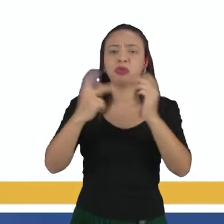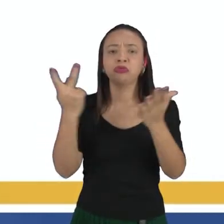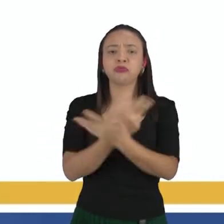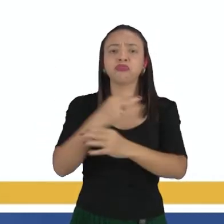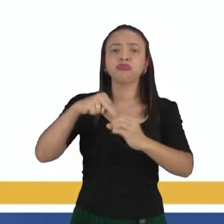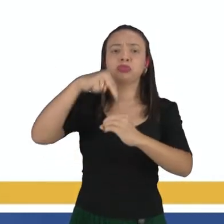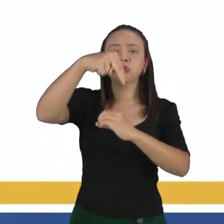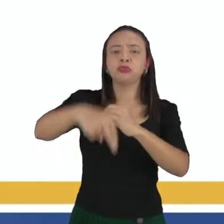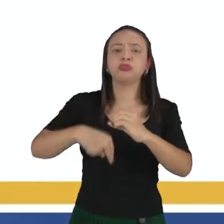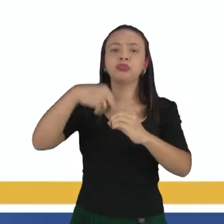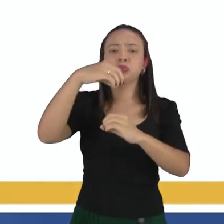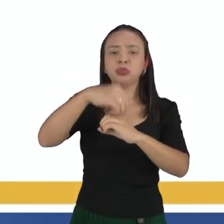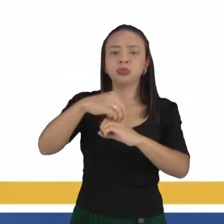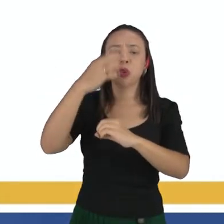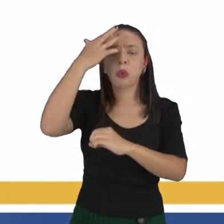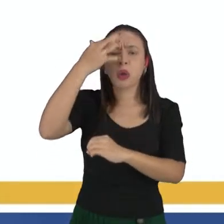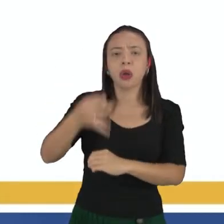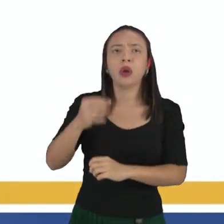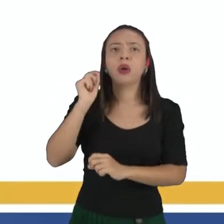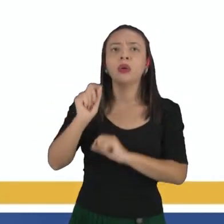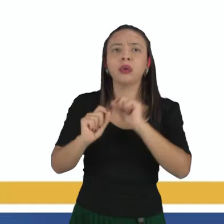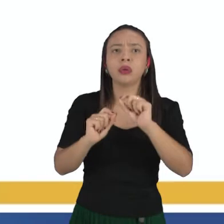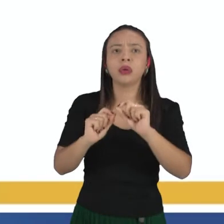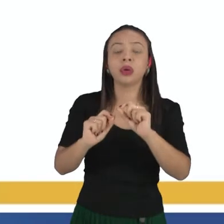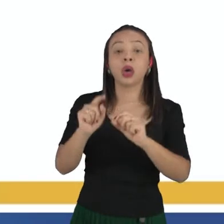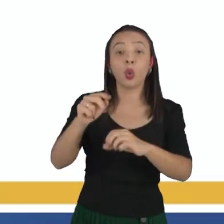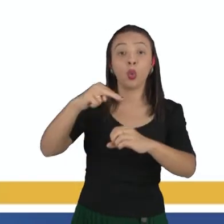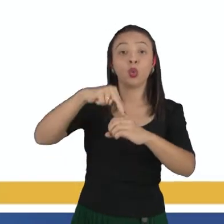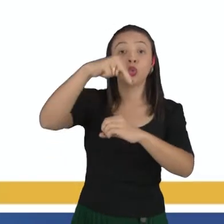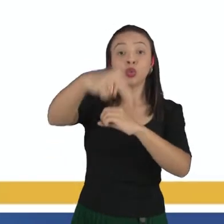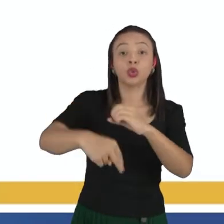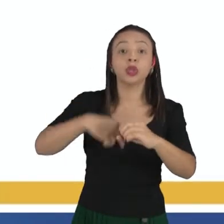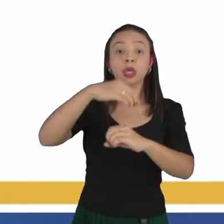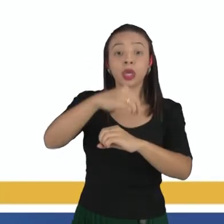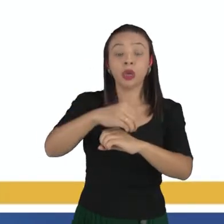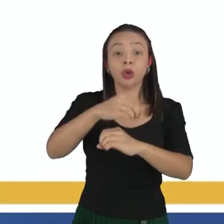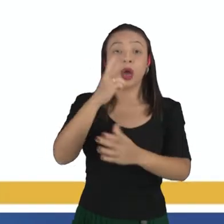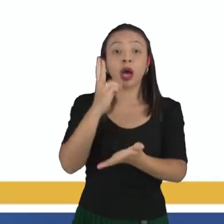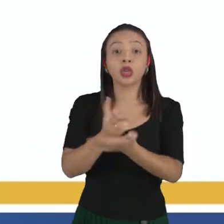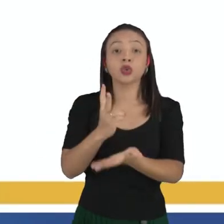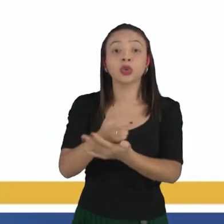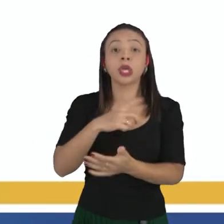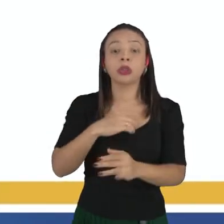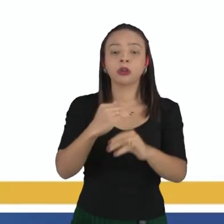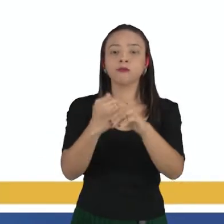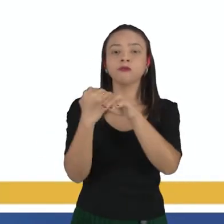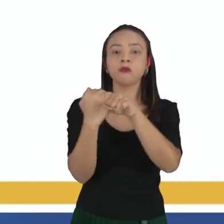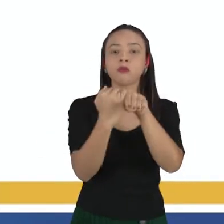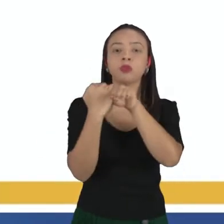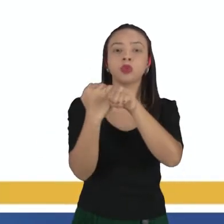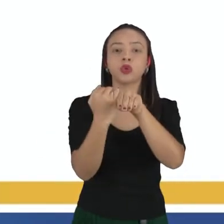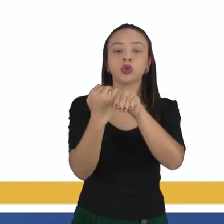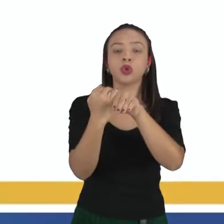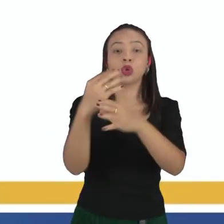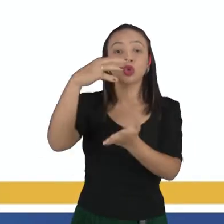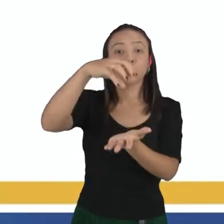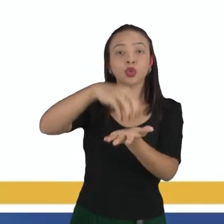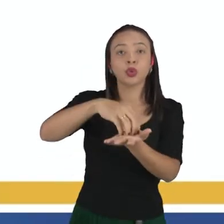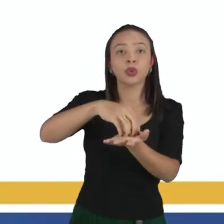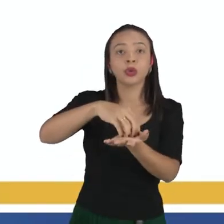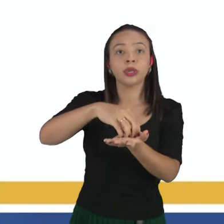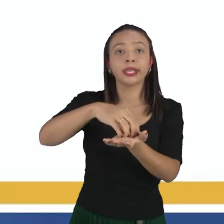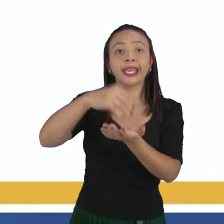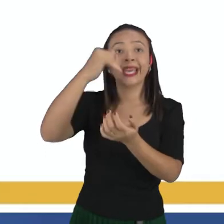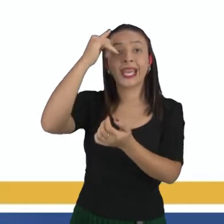neutros? Qual foi a conclusão que ele teve? Eles garantem a estabilidade do núcleo. Como? Impedindo a